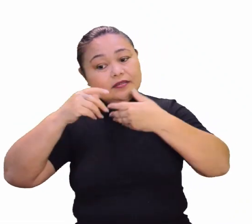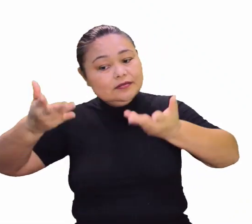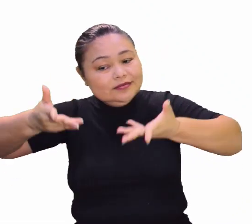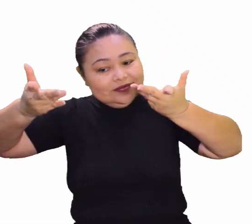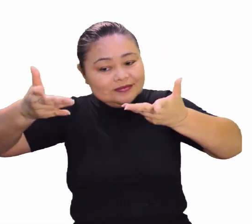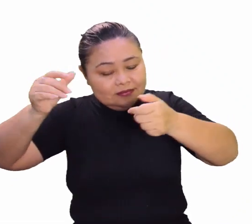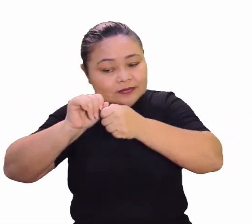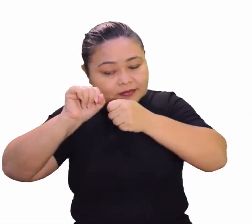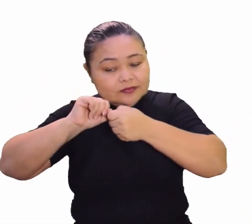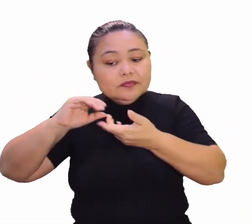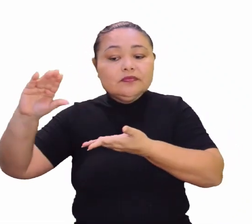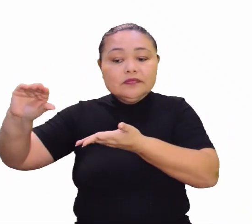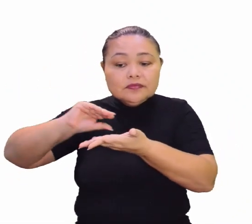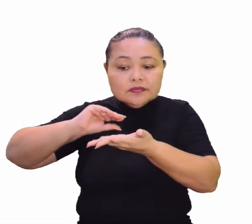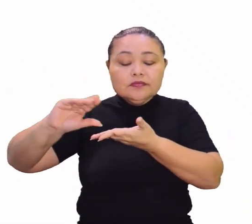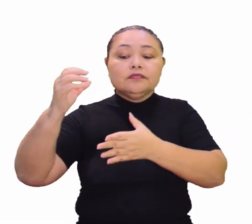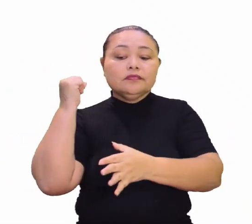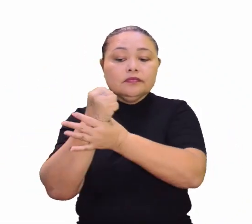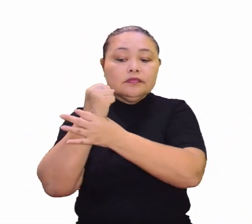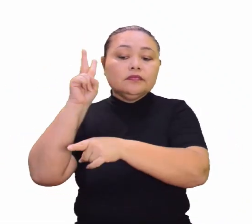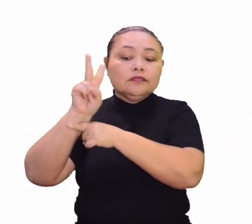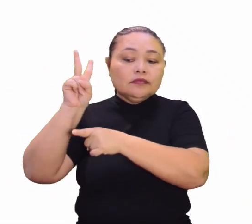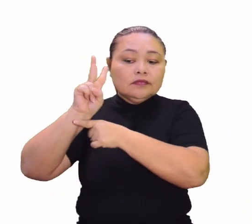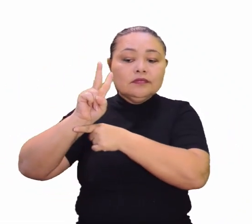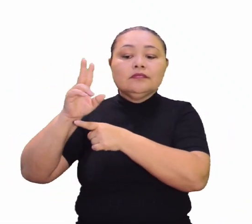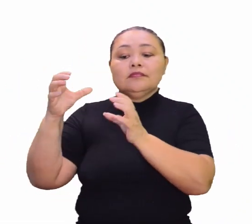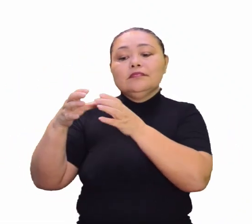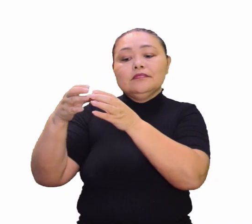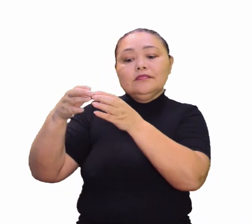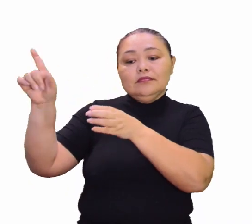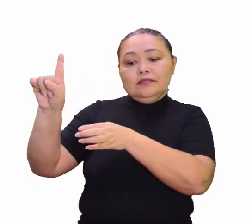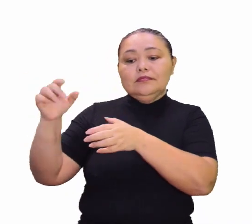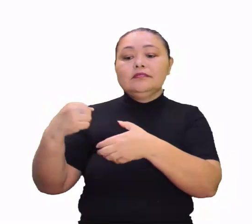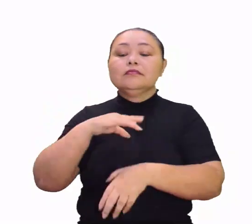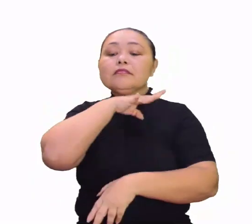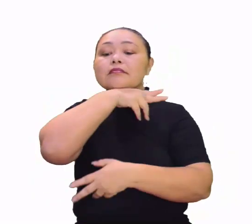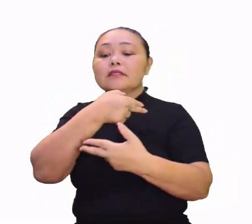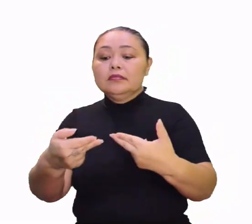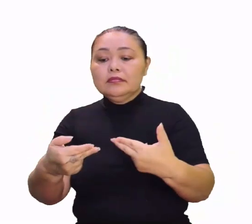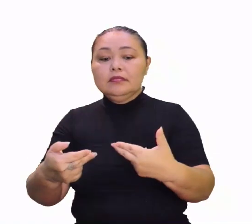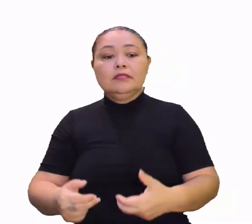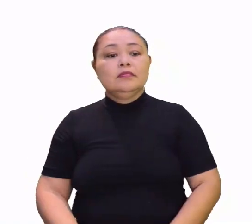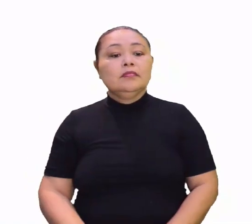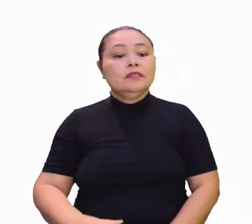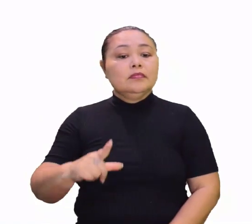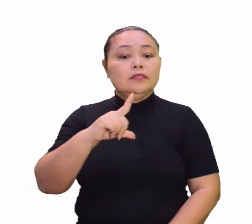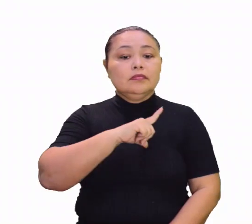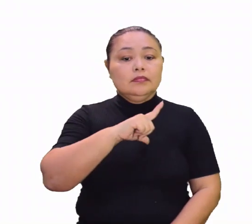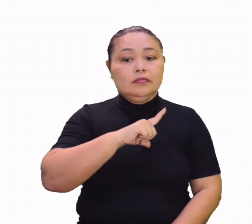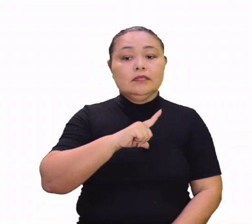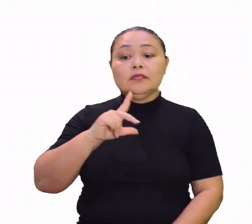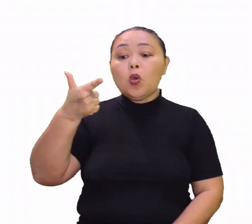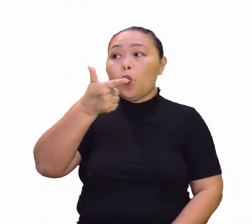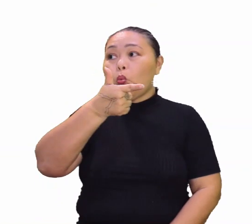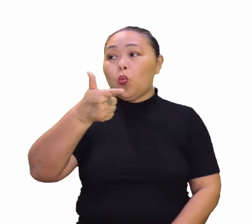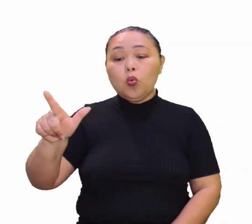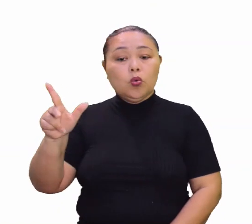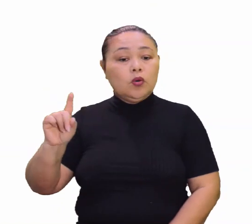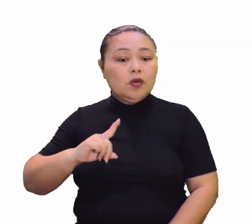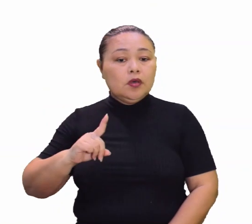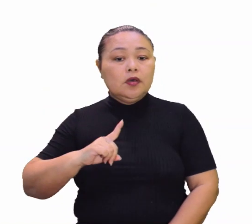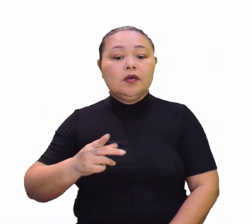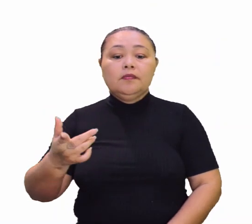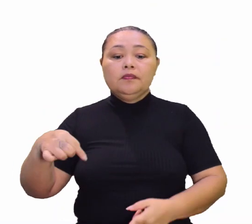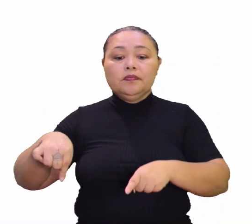o quê? Gerar recursos para garantir a preservação dessas espécies. Nós temos aí essa outra aqui da